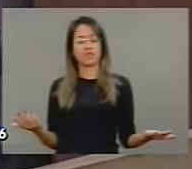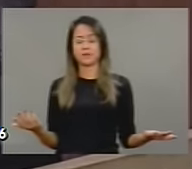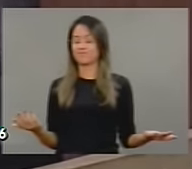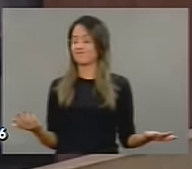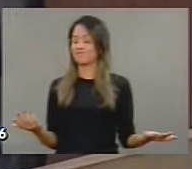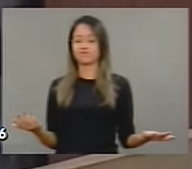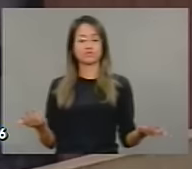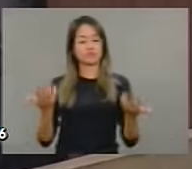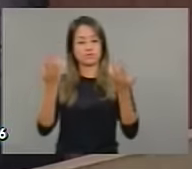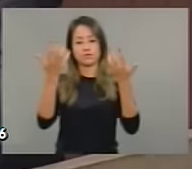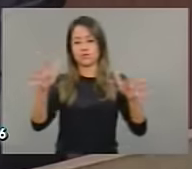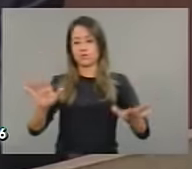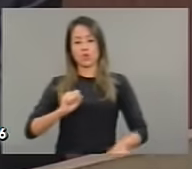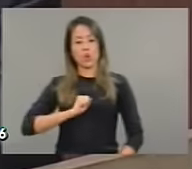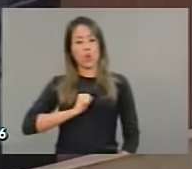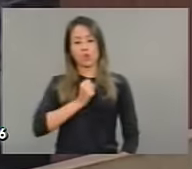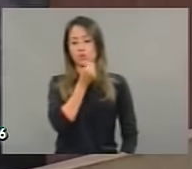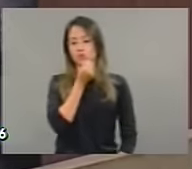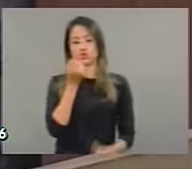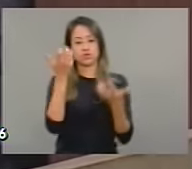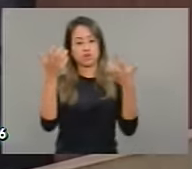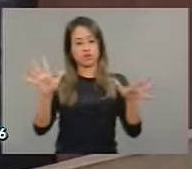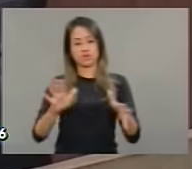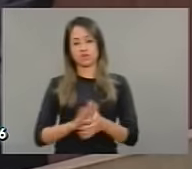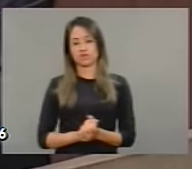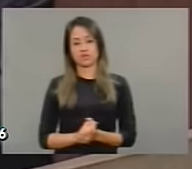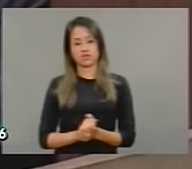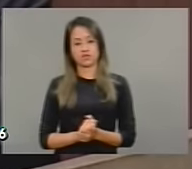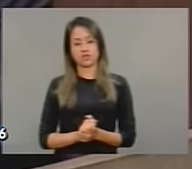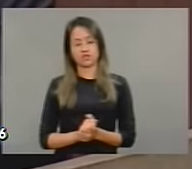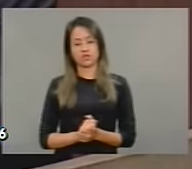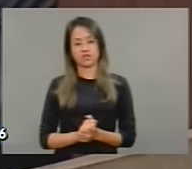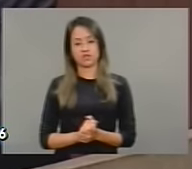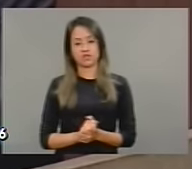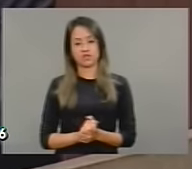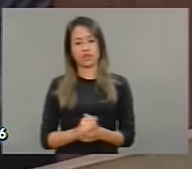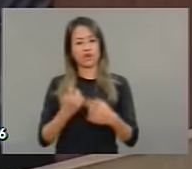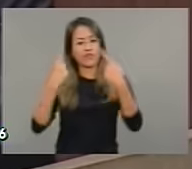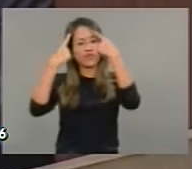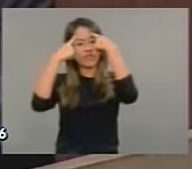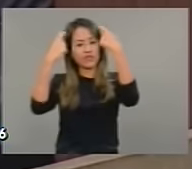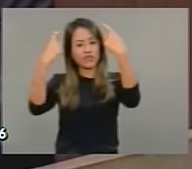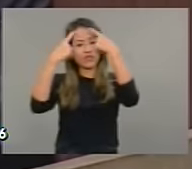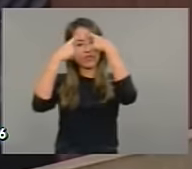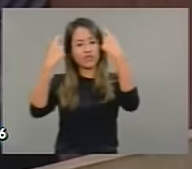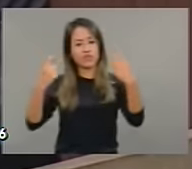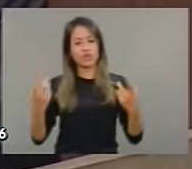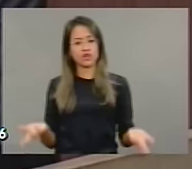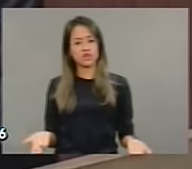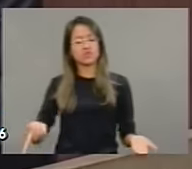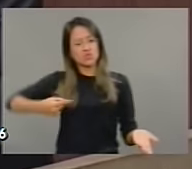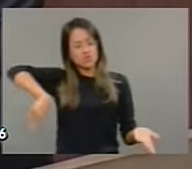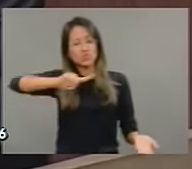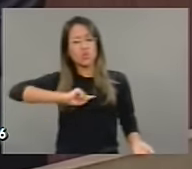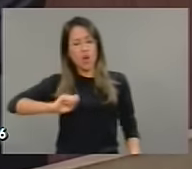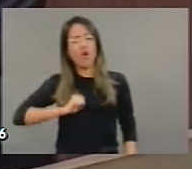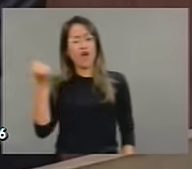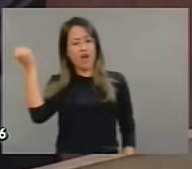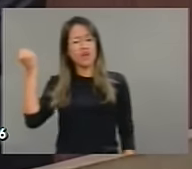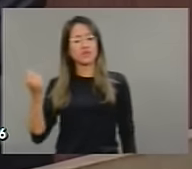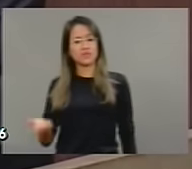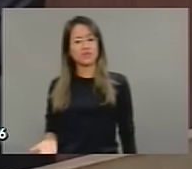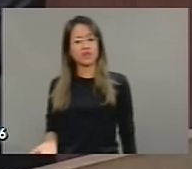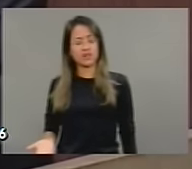ódio e intolerância. A violência que nos indigna a todos, nos